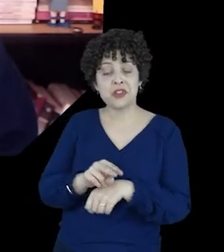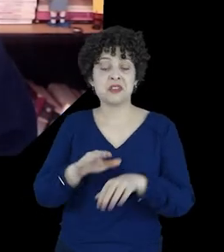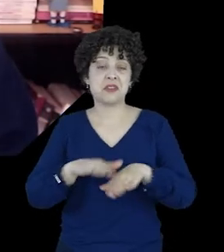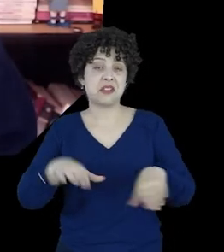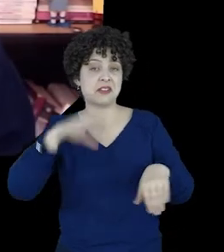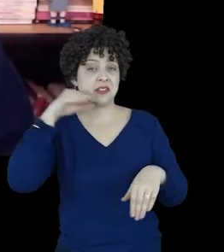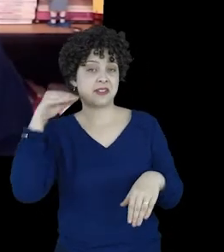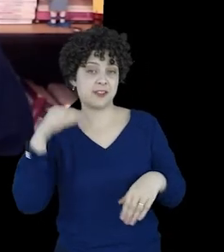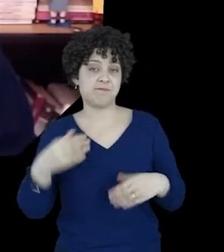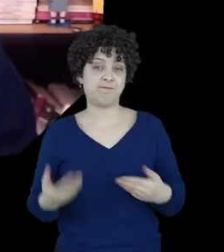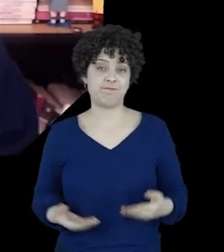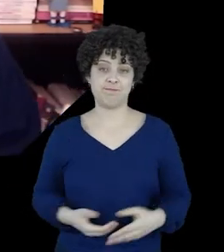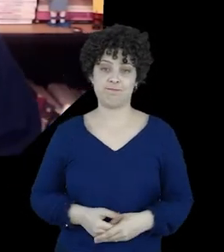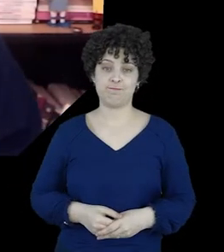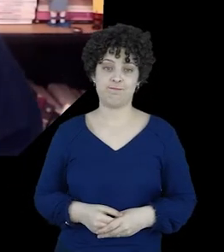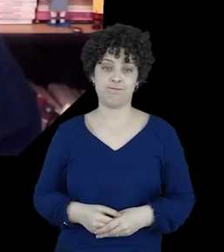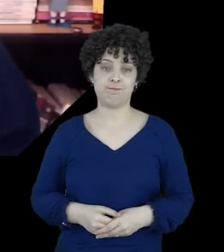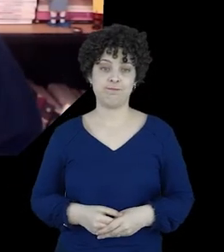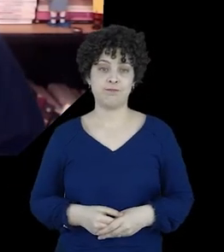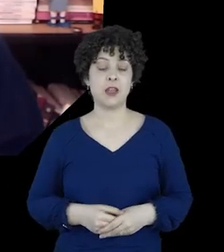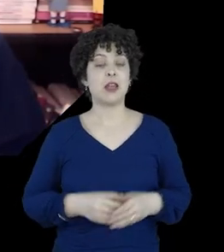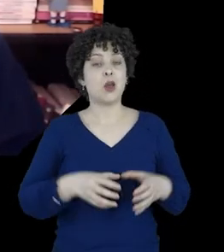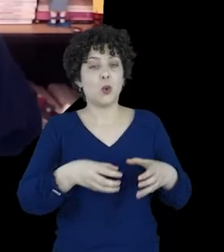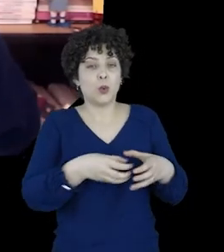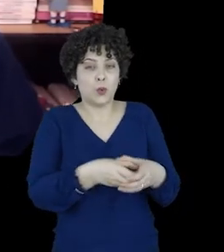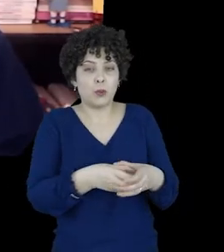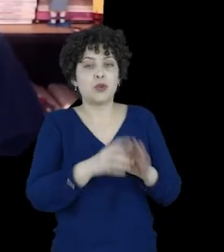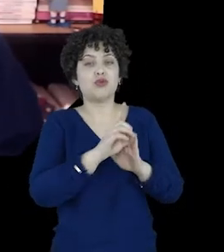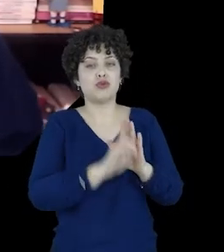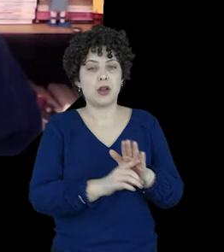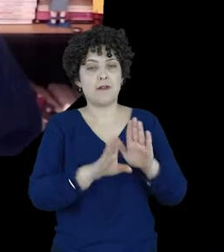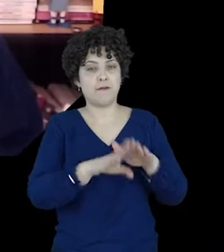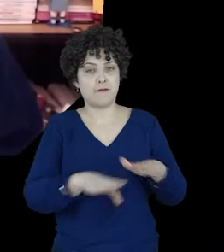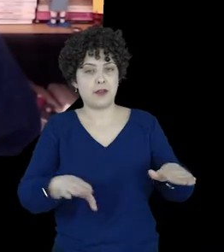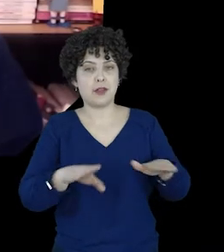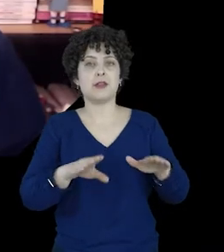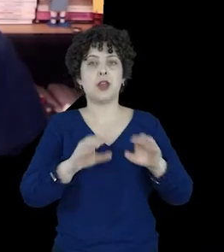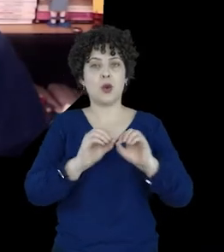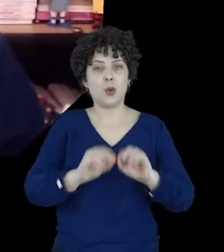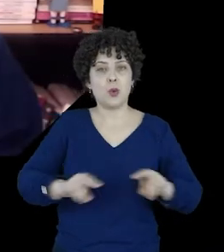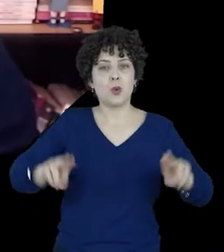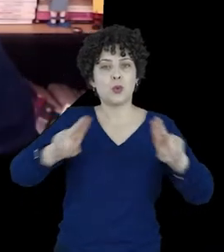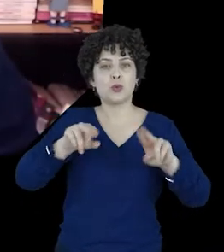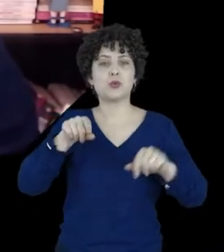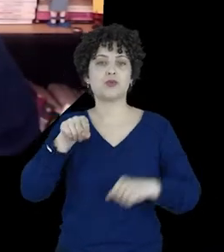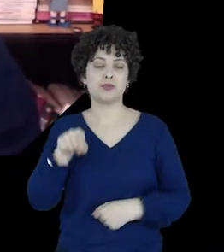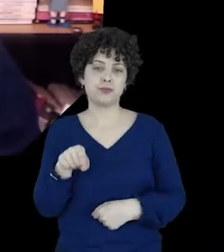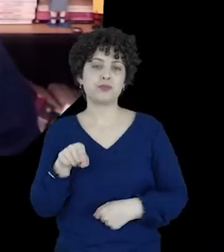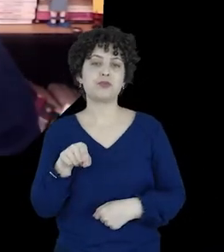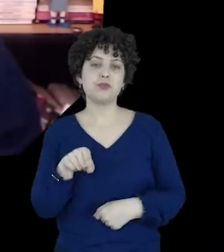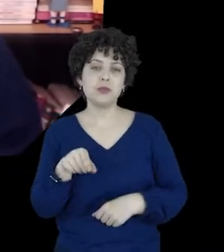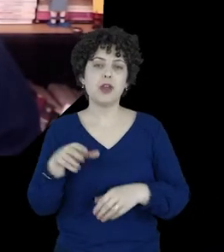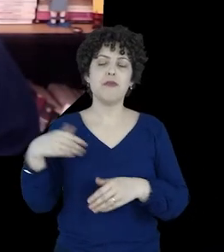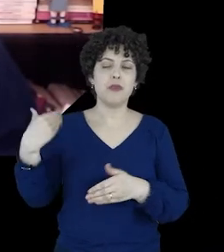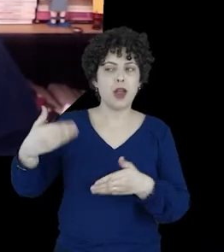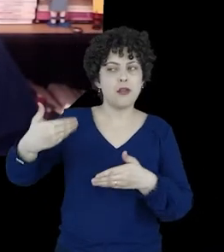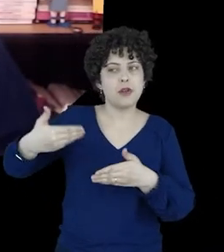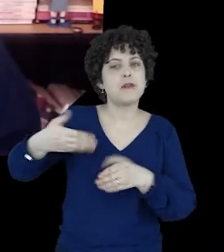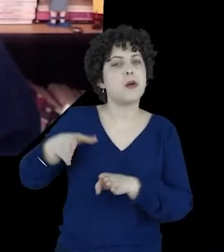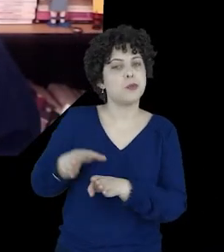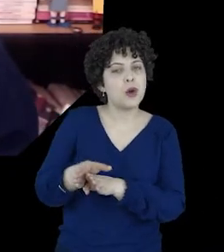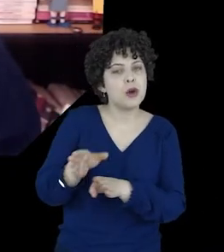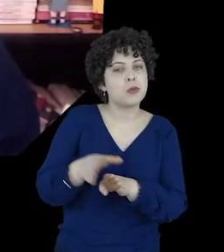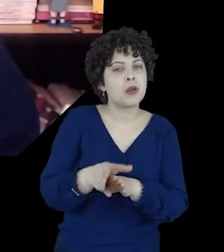e da adolescência. Embora o Comitê dos Direitos da Infância e das Nações Unidas venha recomendando há muito